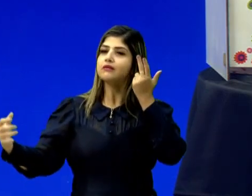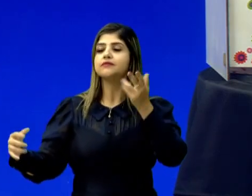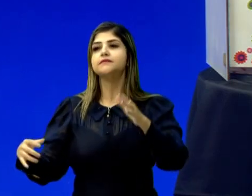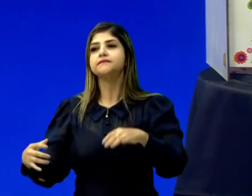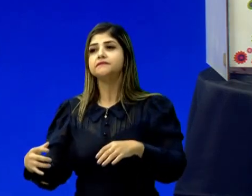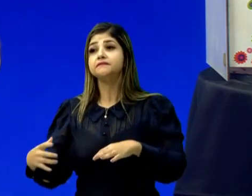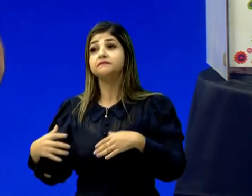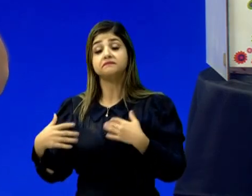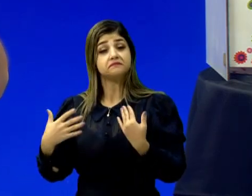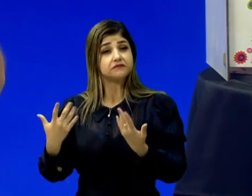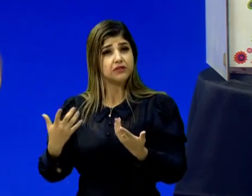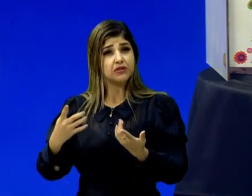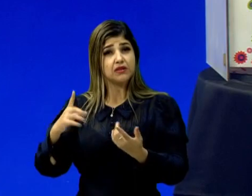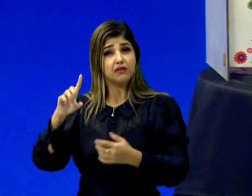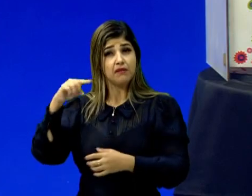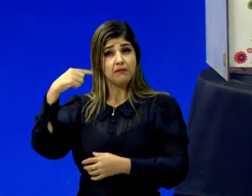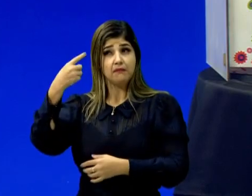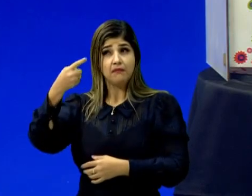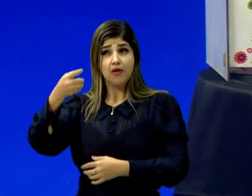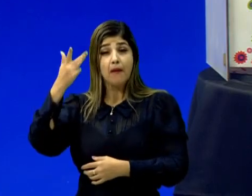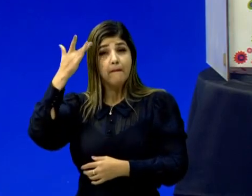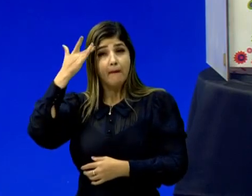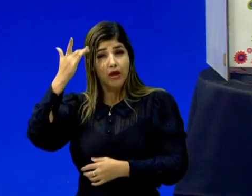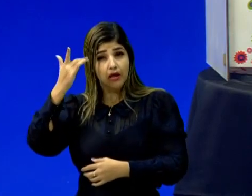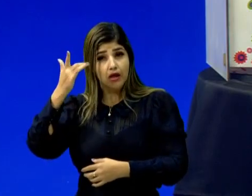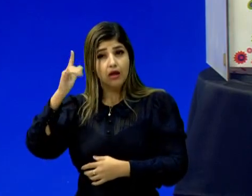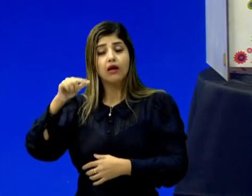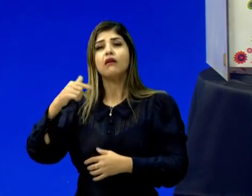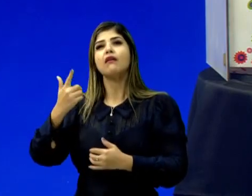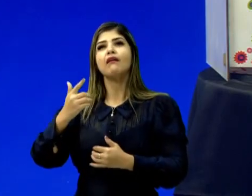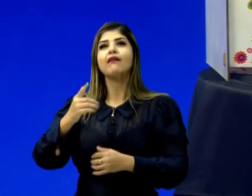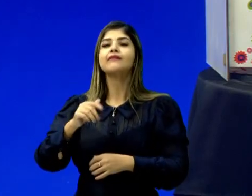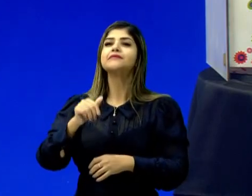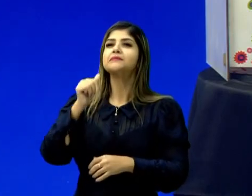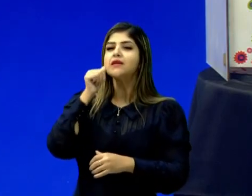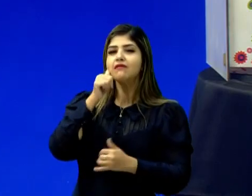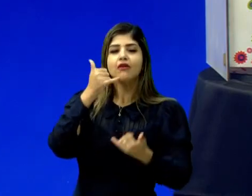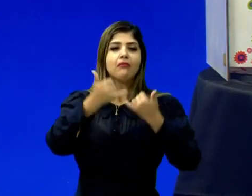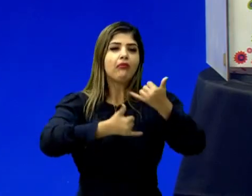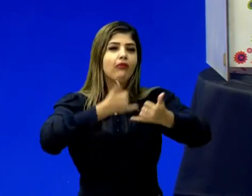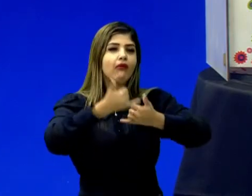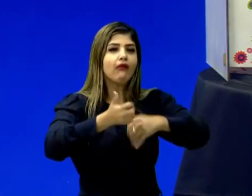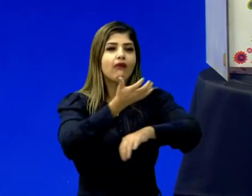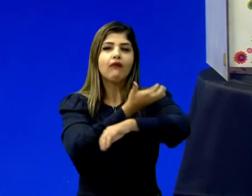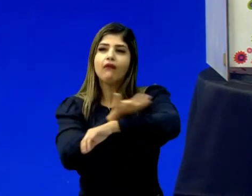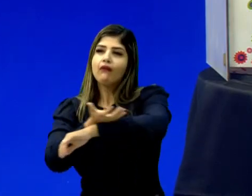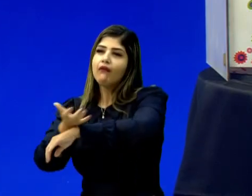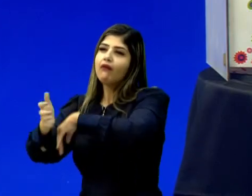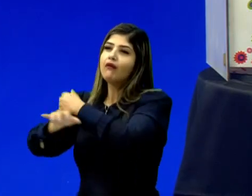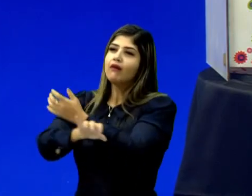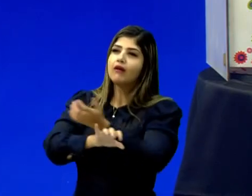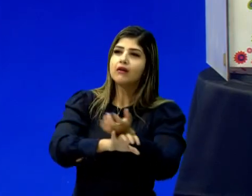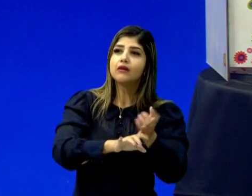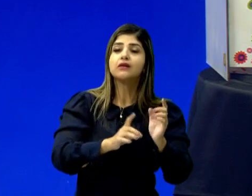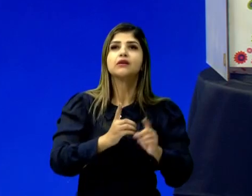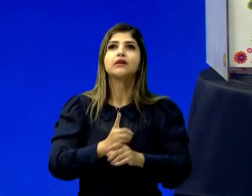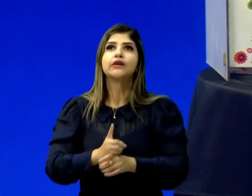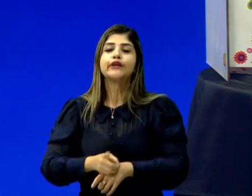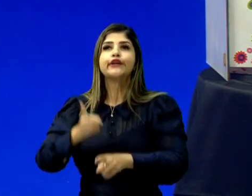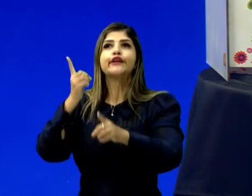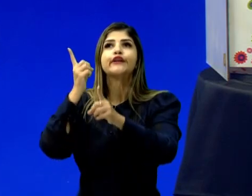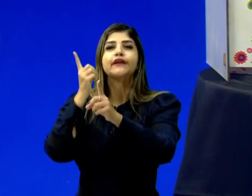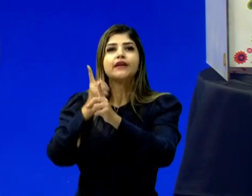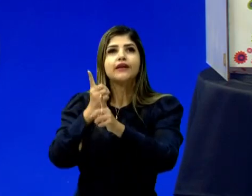Ai, no outro dia, Ana Maria foi brincar lá no jardim. Sabe quem ela encontrou? A